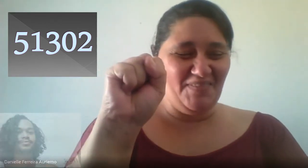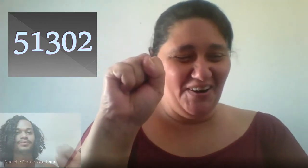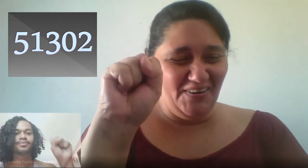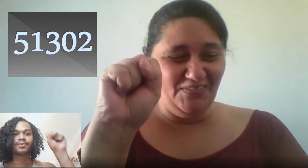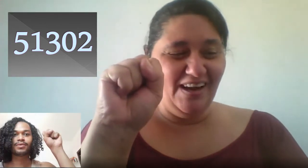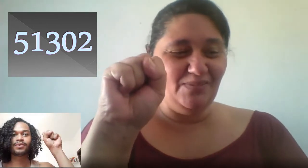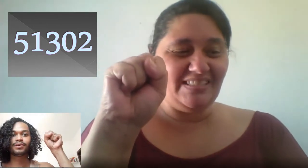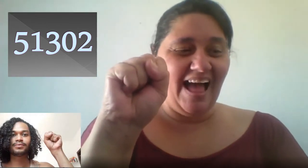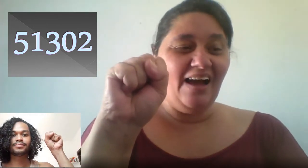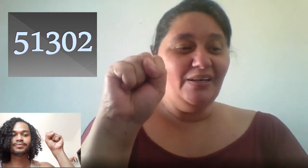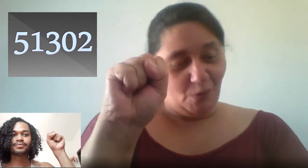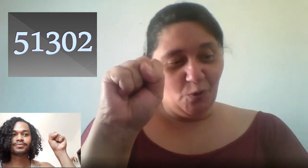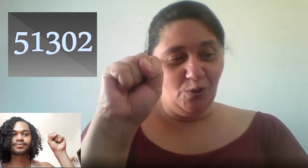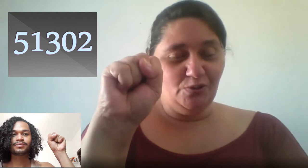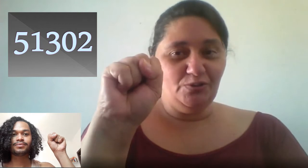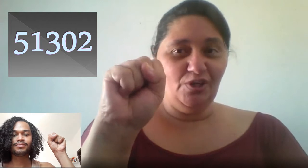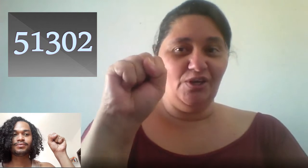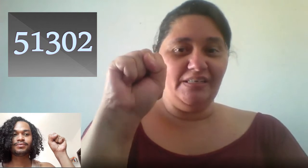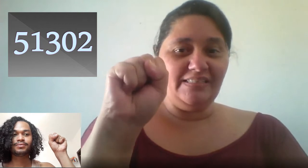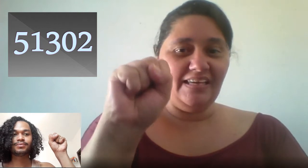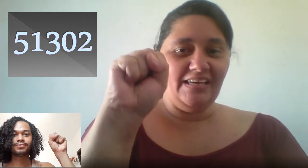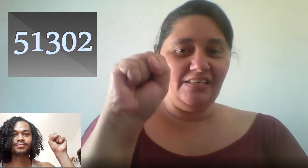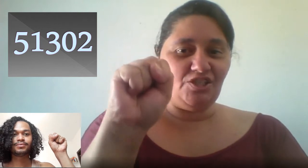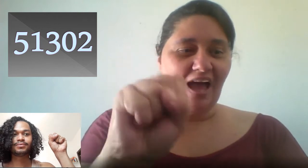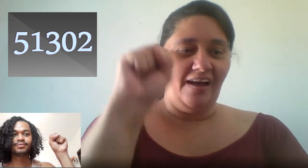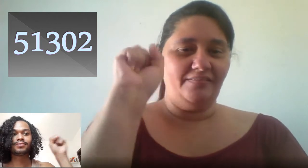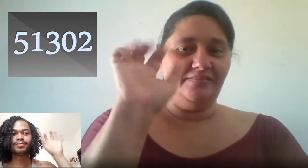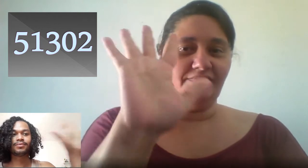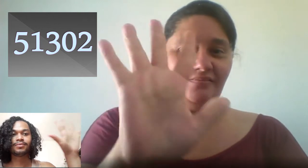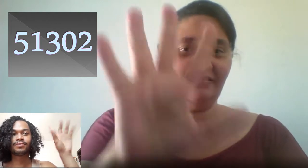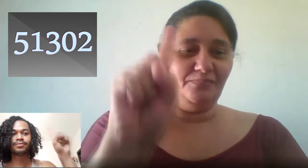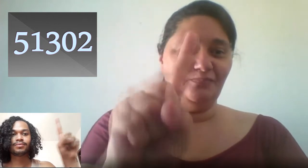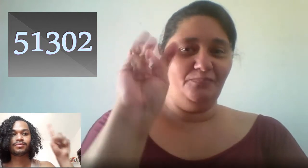Então tá bom! Vamos lá! Um, dois, um, já!